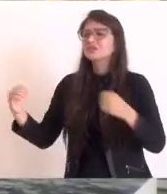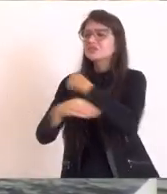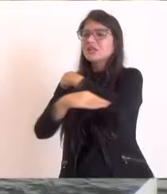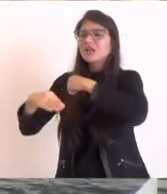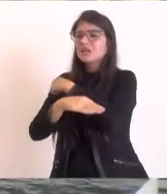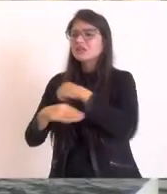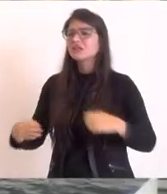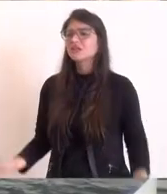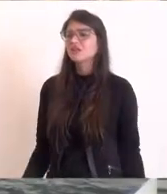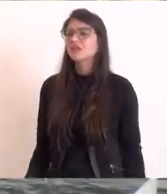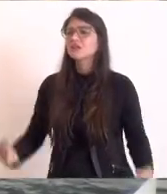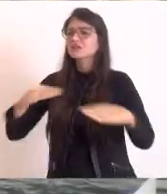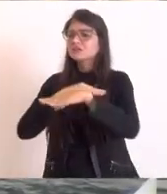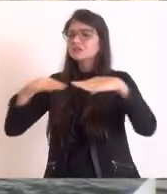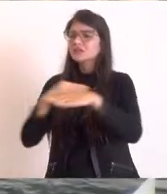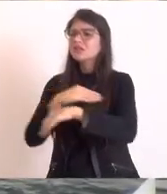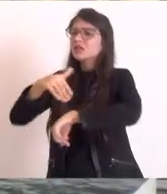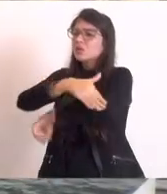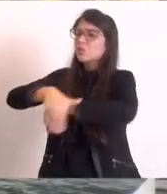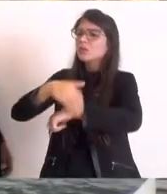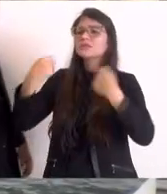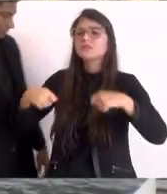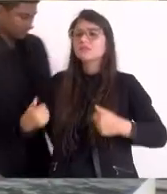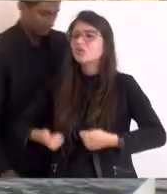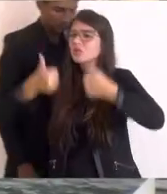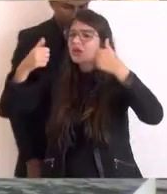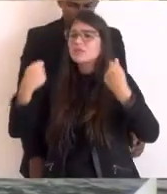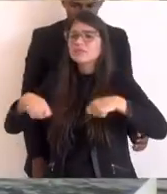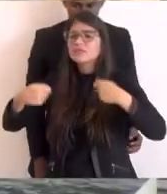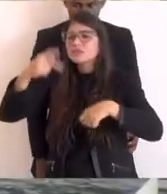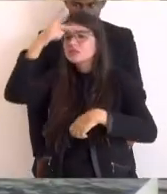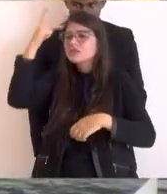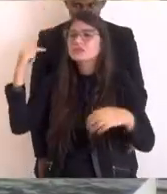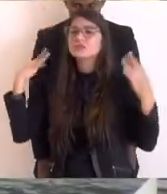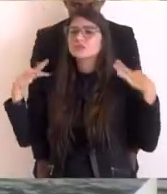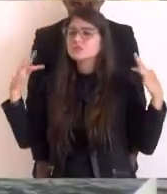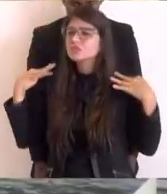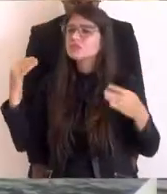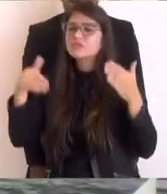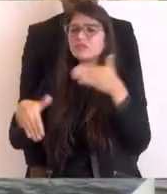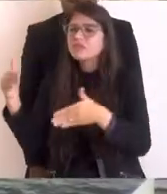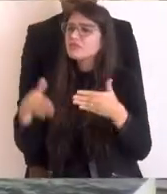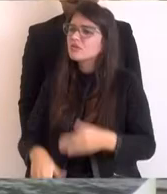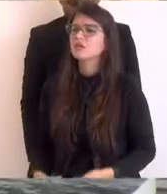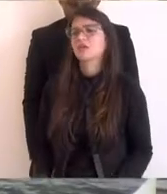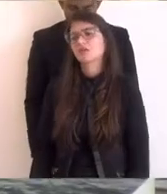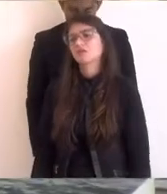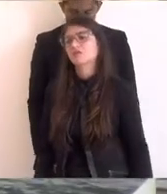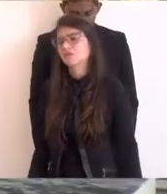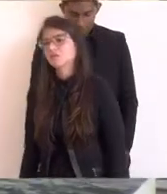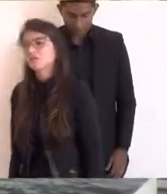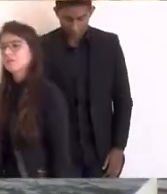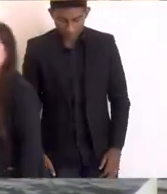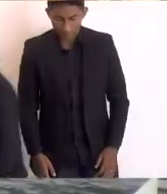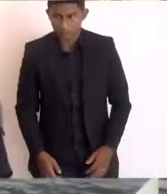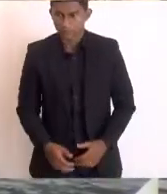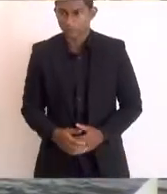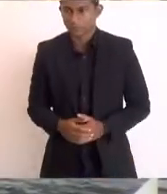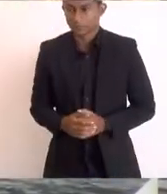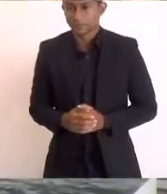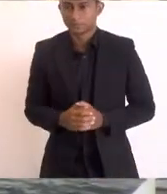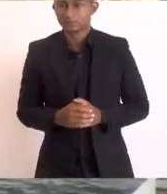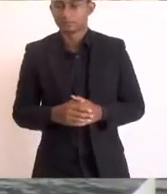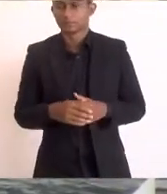internacionais, essas pessoas têm que vir para a nossa região e levar daqui as melhores lembranças. Não é para levar